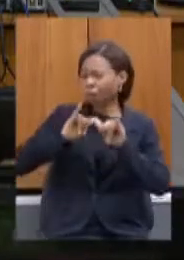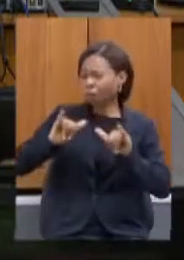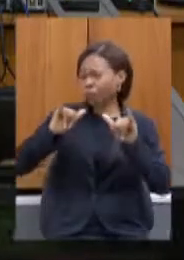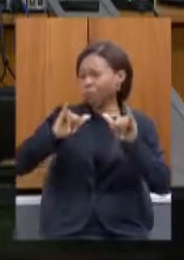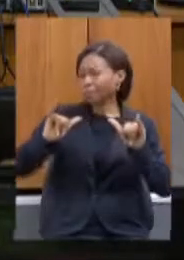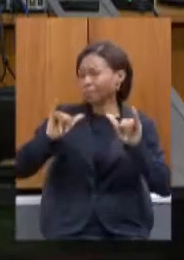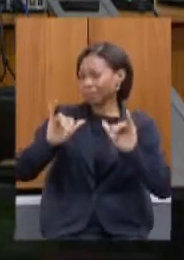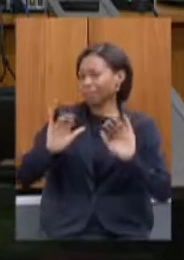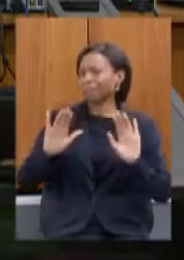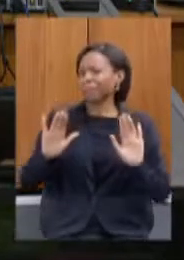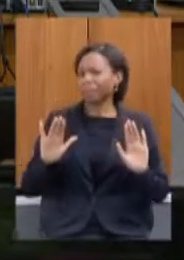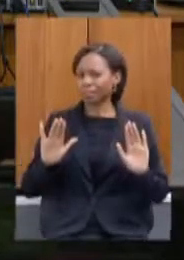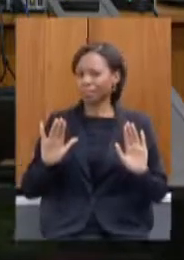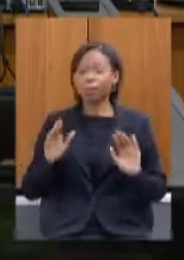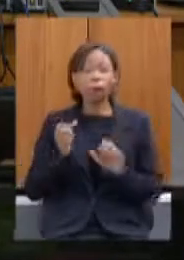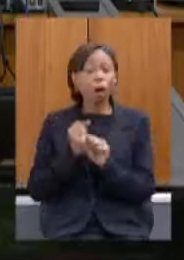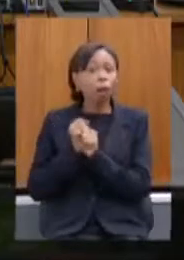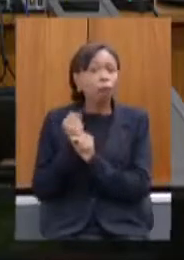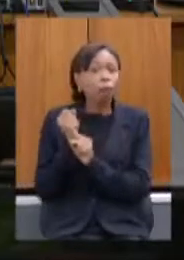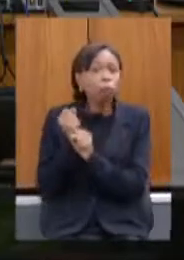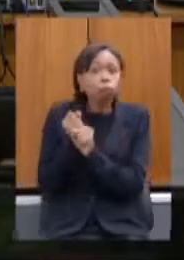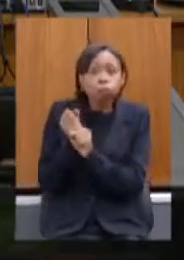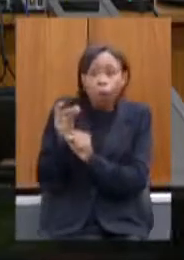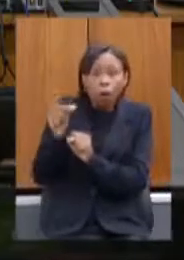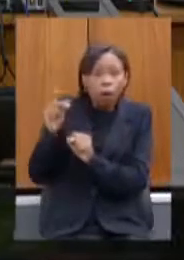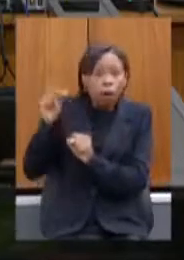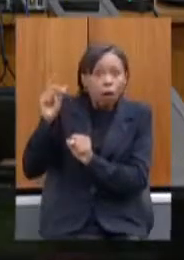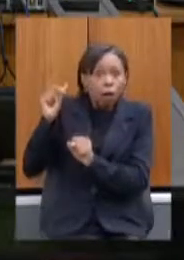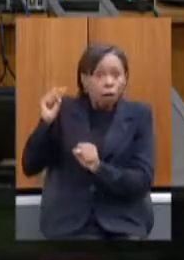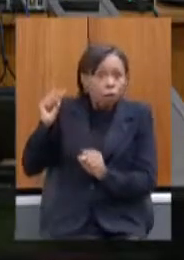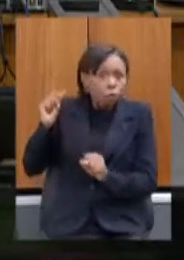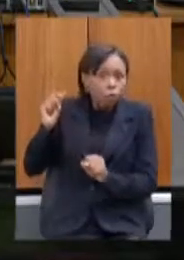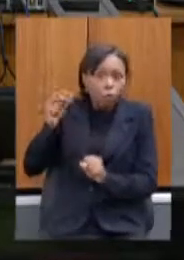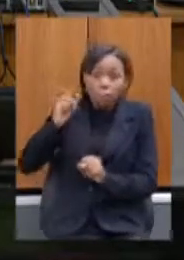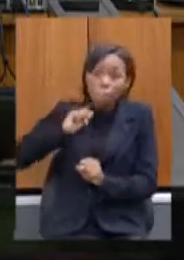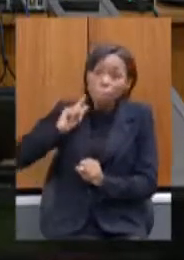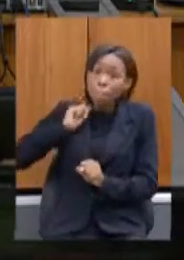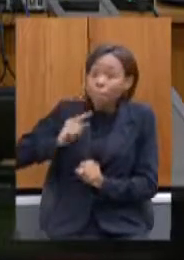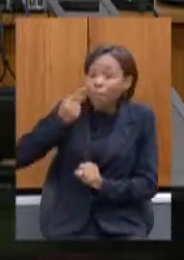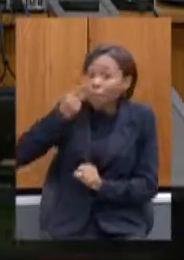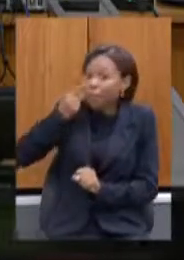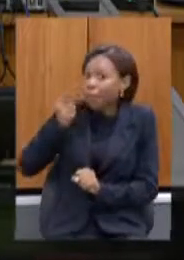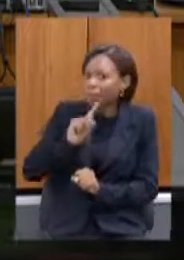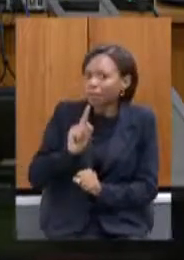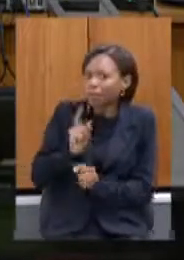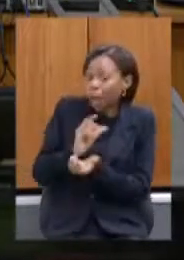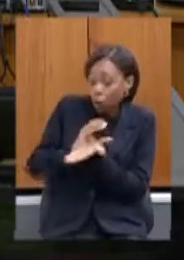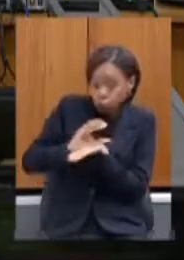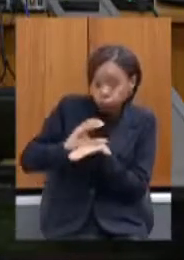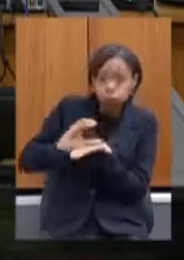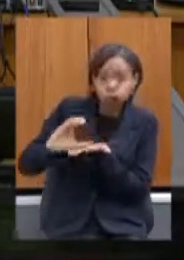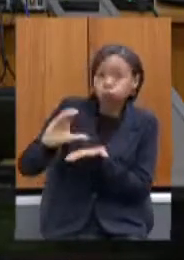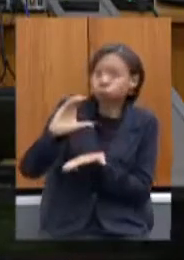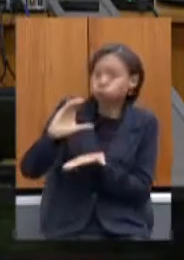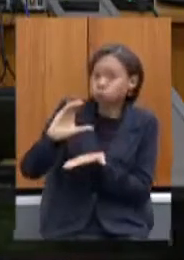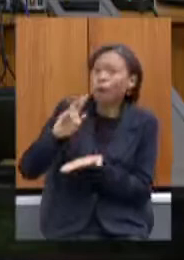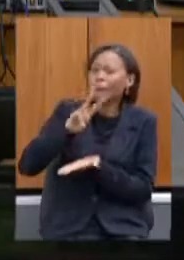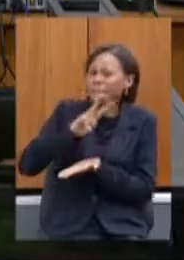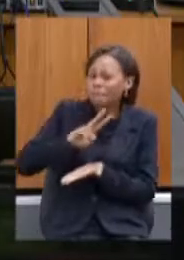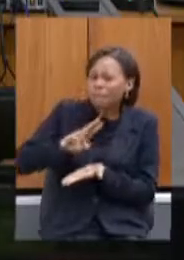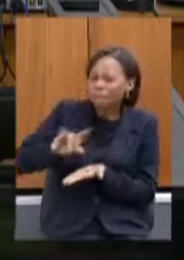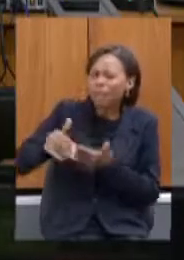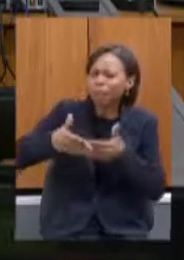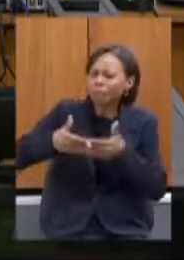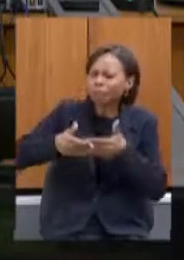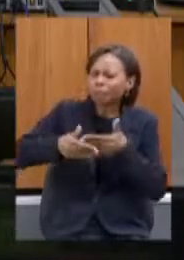há muitos anos Minas não vê investimentos dessa magnitude e vão passar décadas e décadas até que nós tenhamos essa